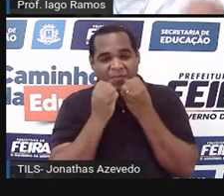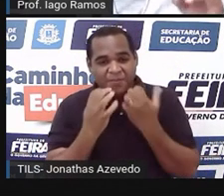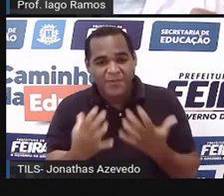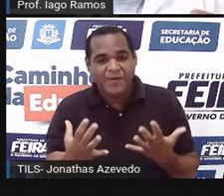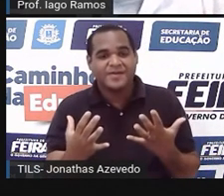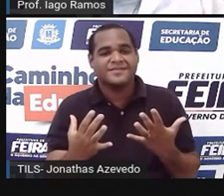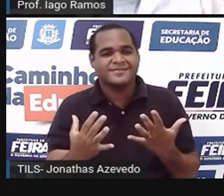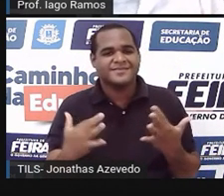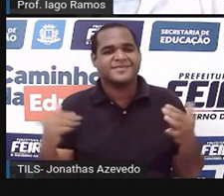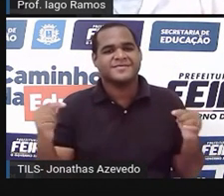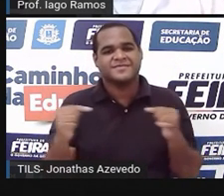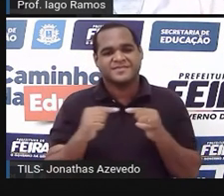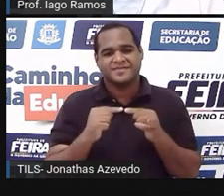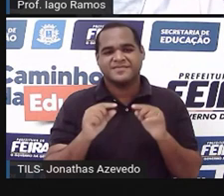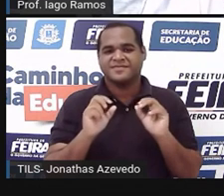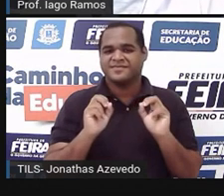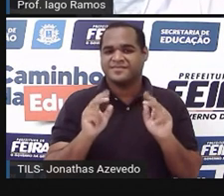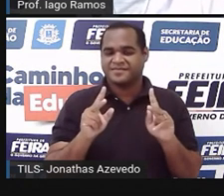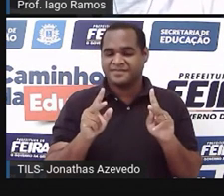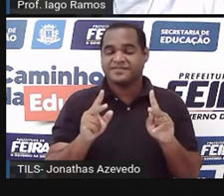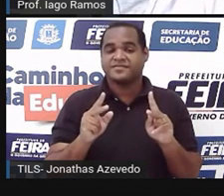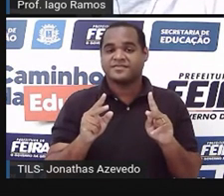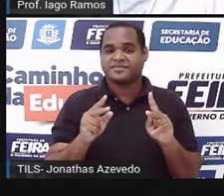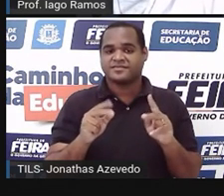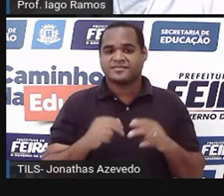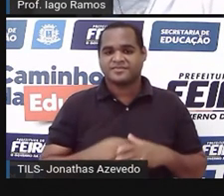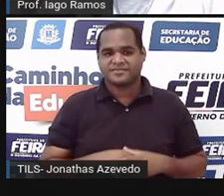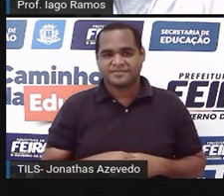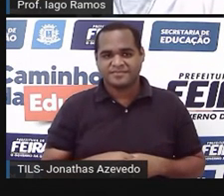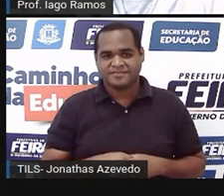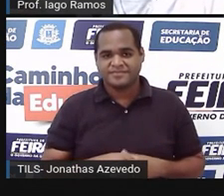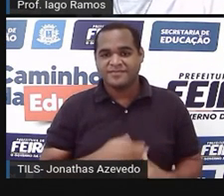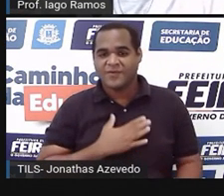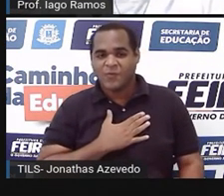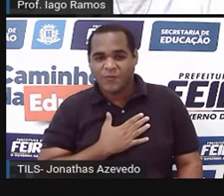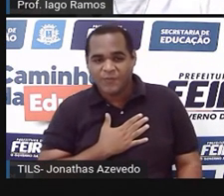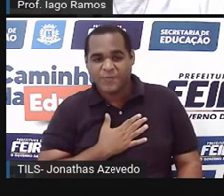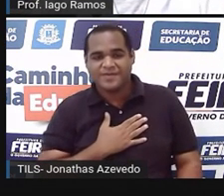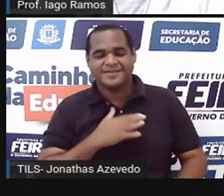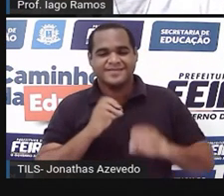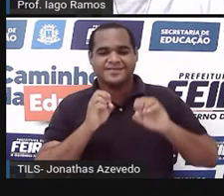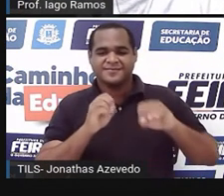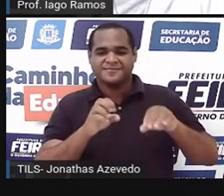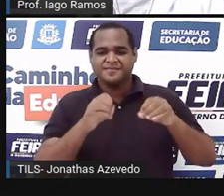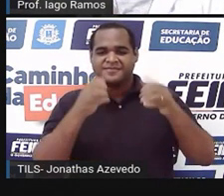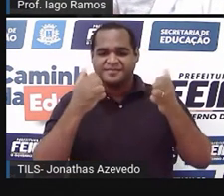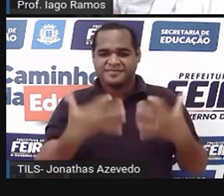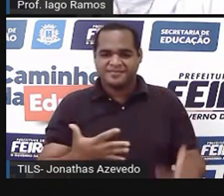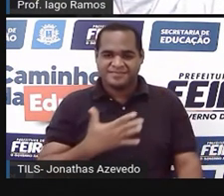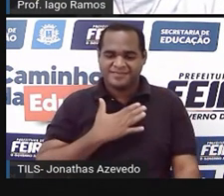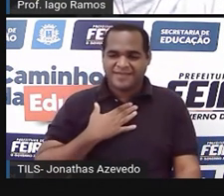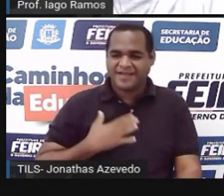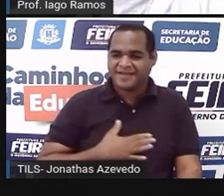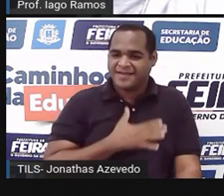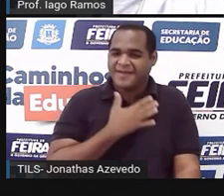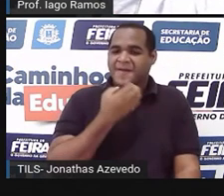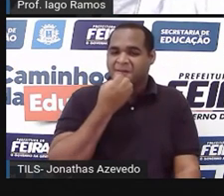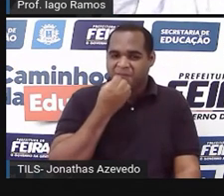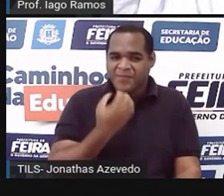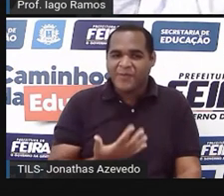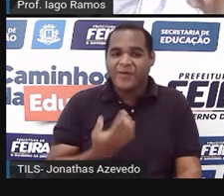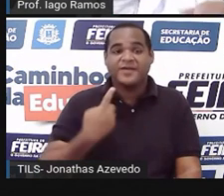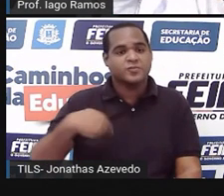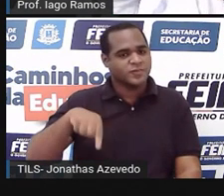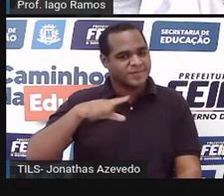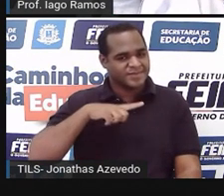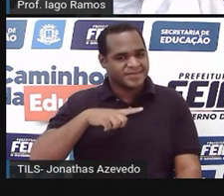é isso aí bom curtiu a nossa aula eu espero que sim nós aqui